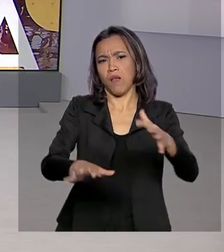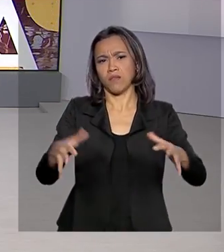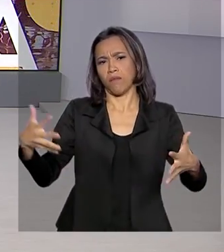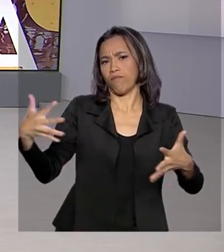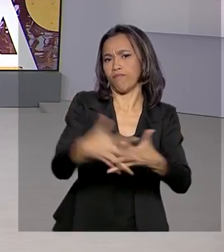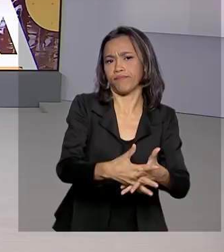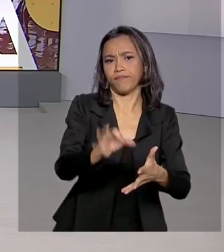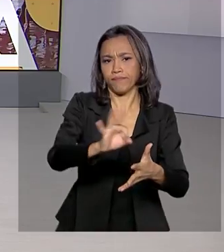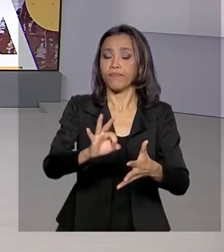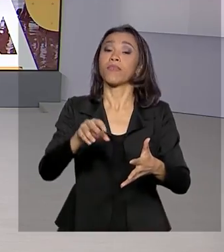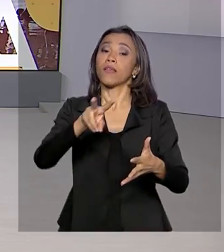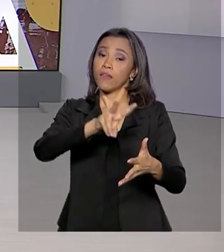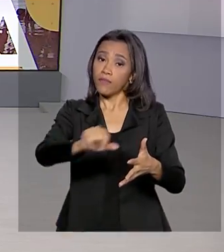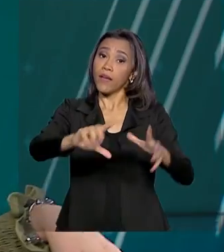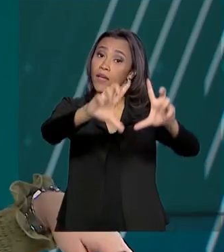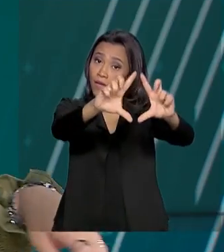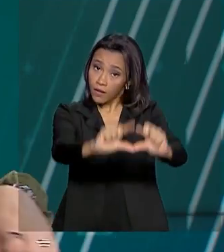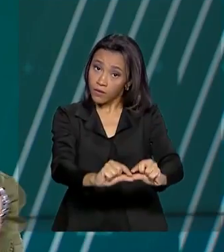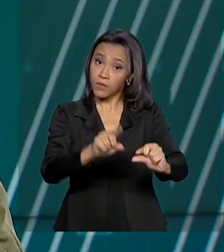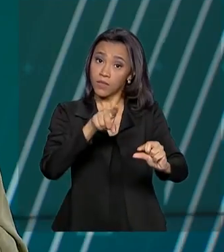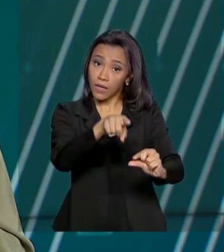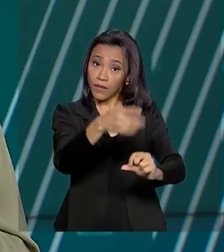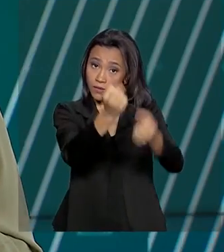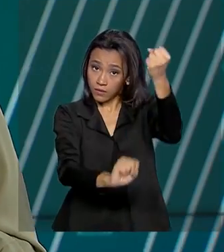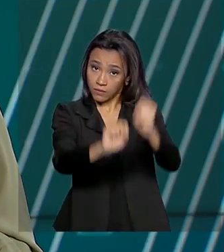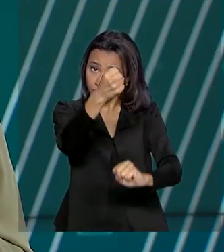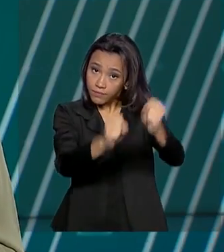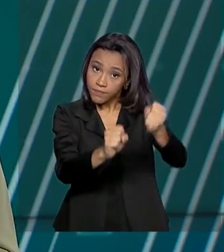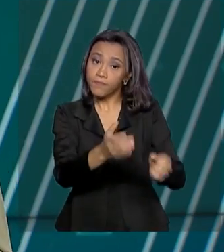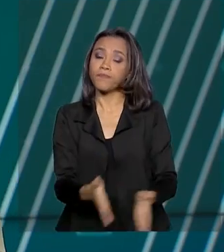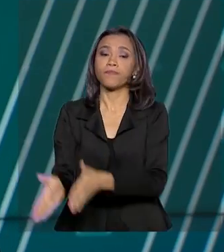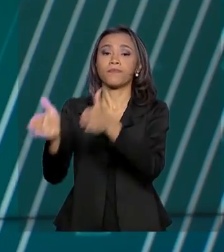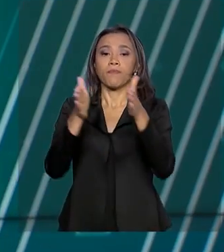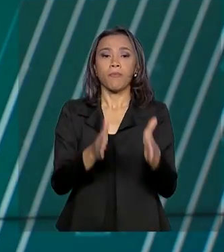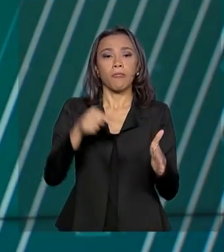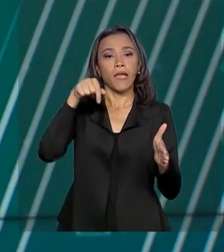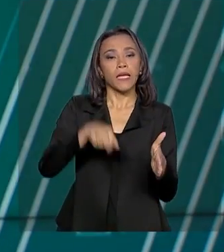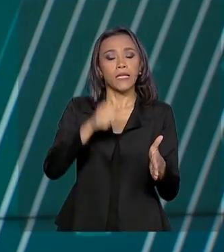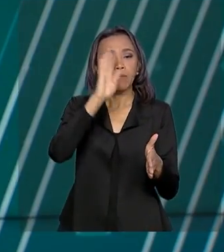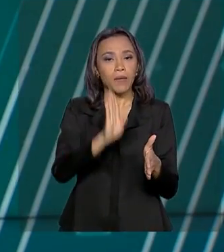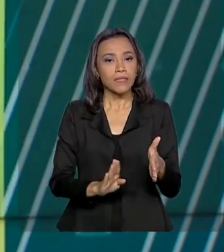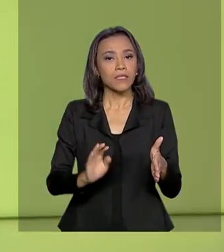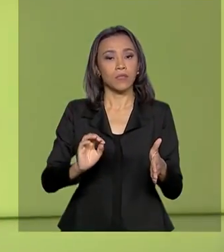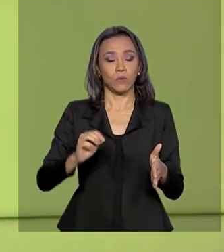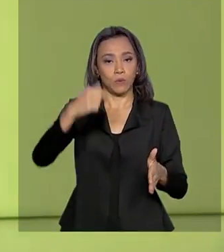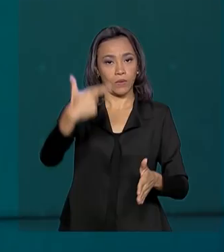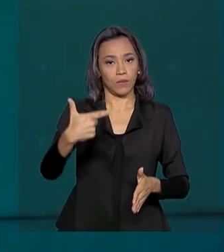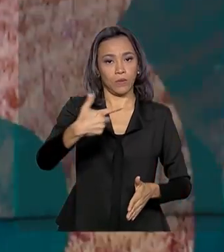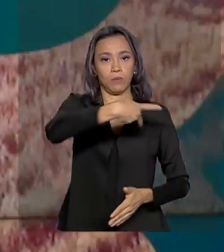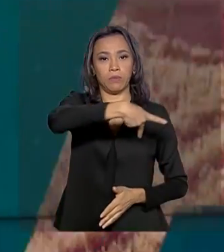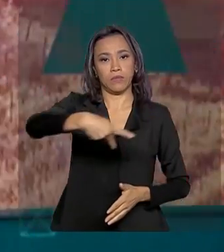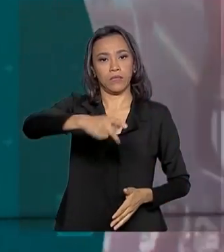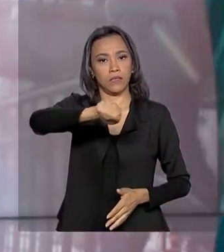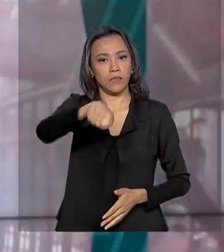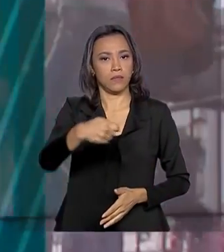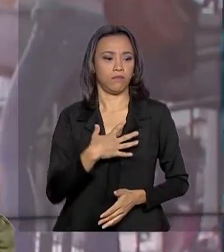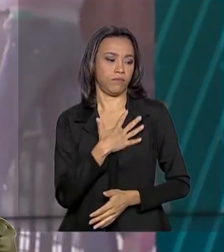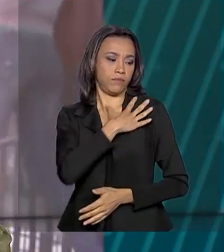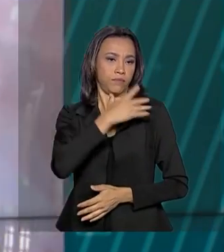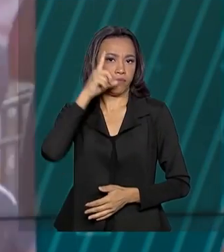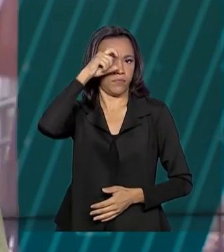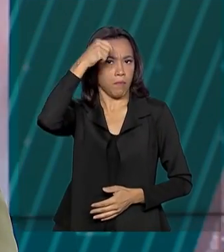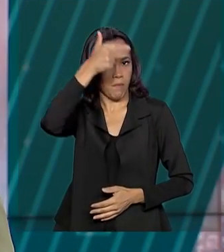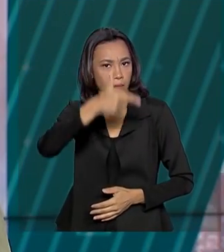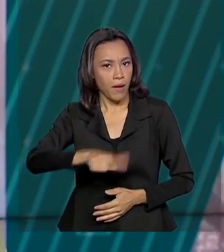os preços caiam nas refinarias. E aqui no Brasil, o presidente em exercício Hamilton Mourão faz essa semana mais um